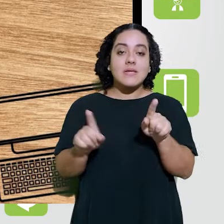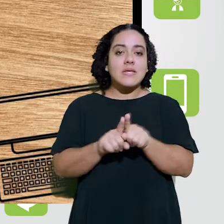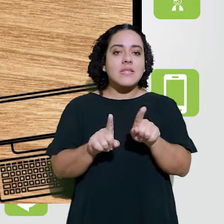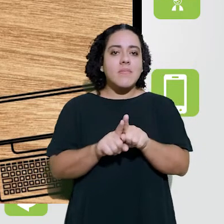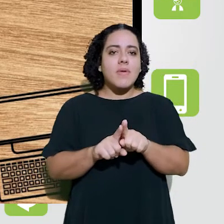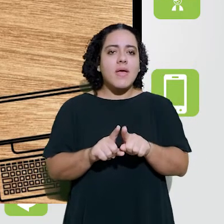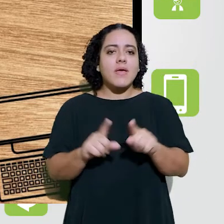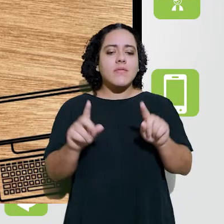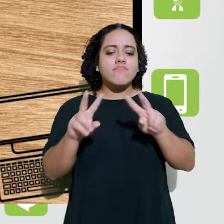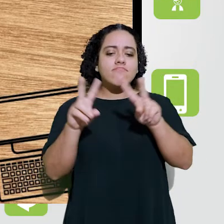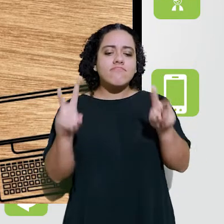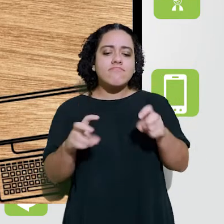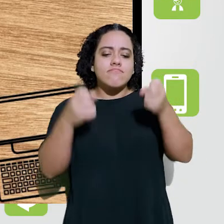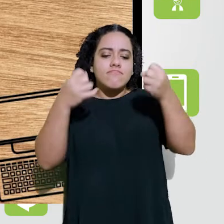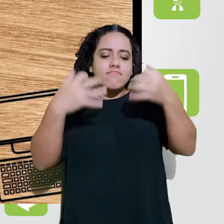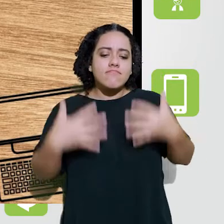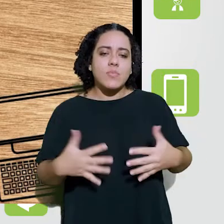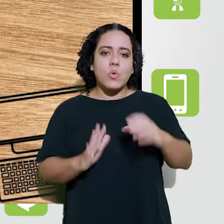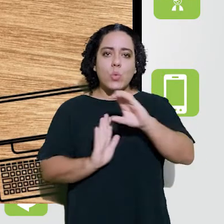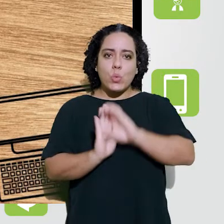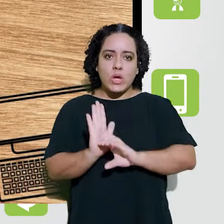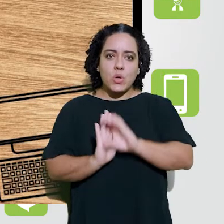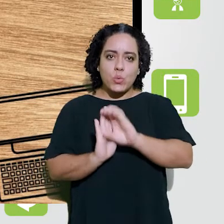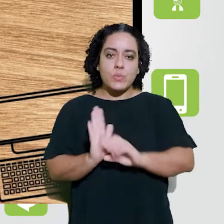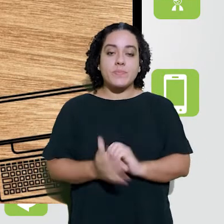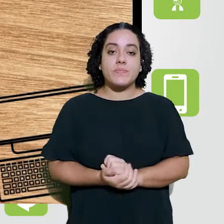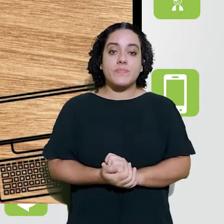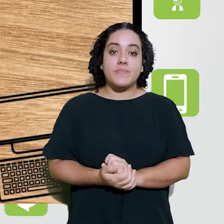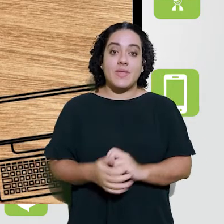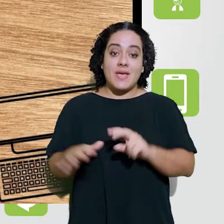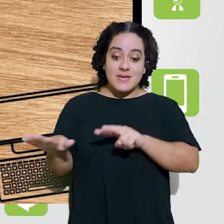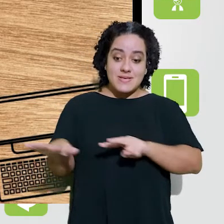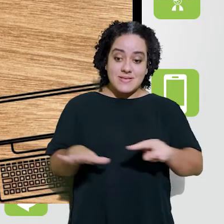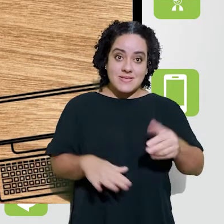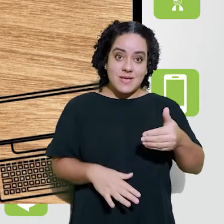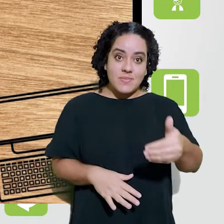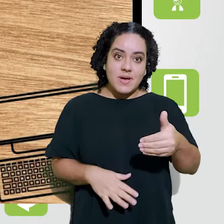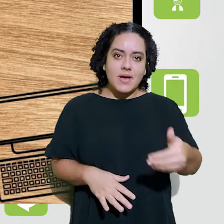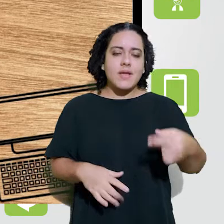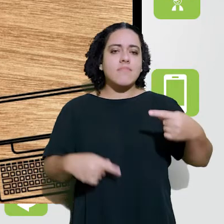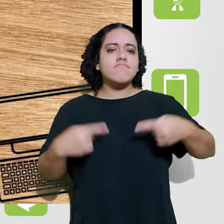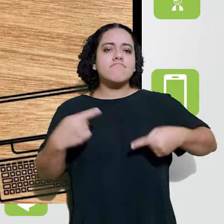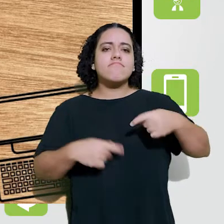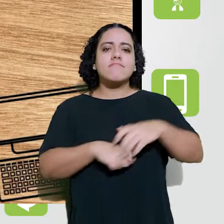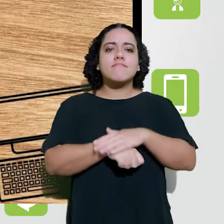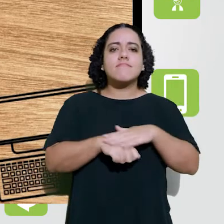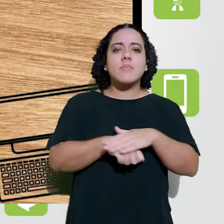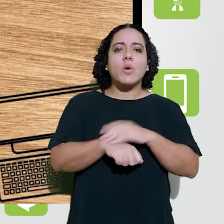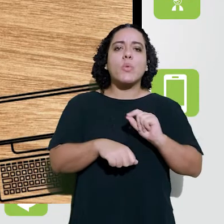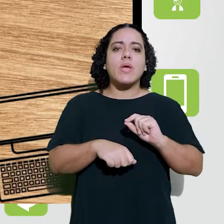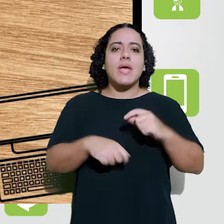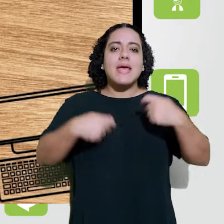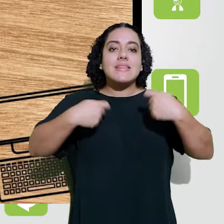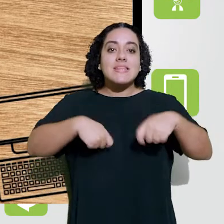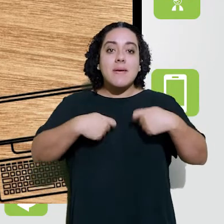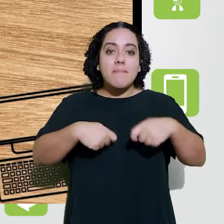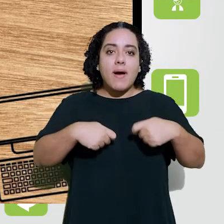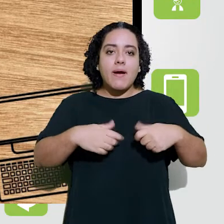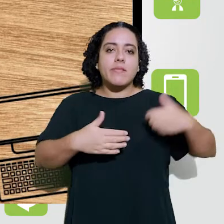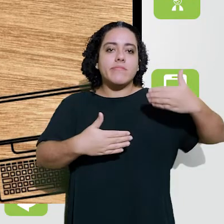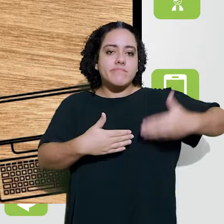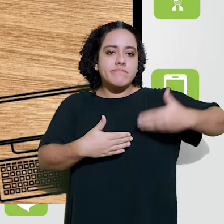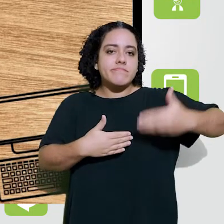trabalhamos práticas curriculares e também falamos sobre currículo. Nessa semana nós vamos